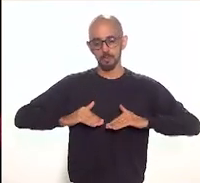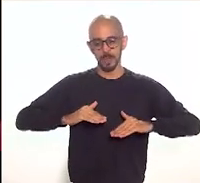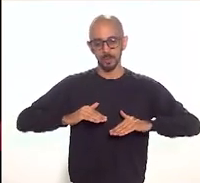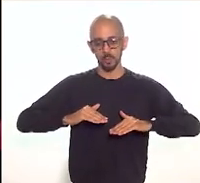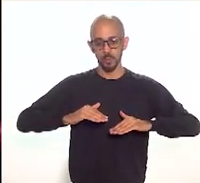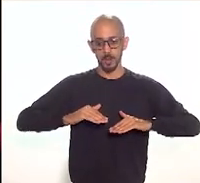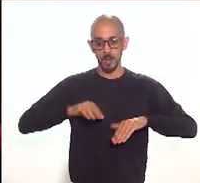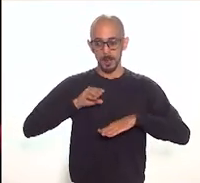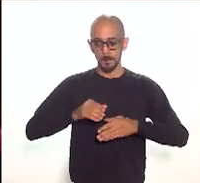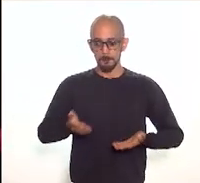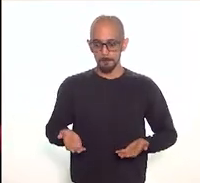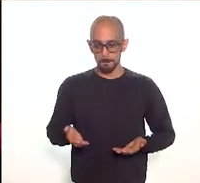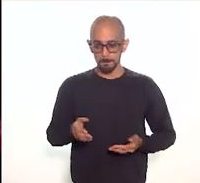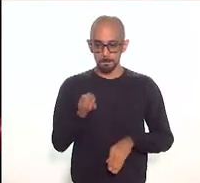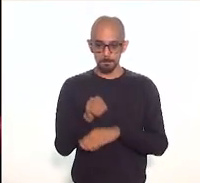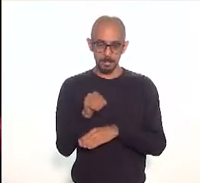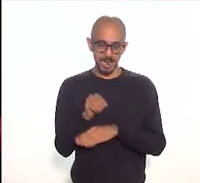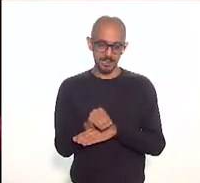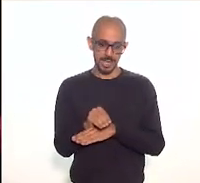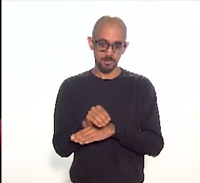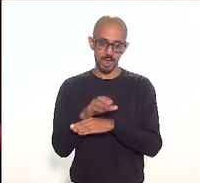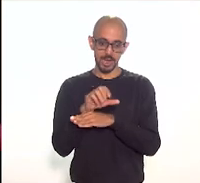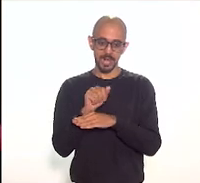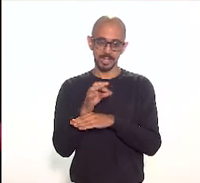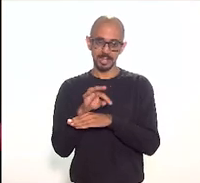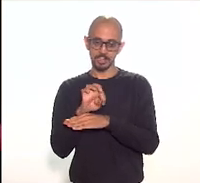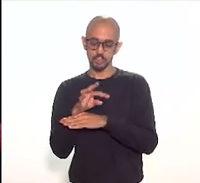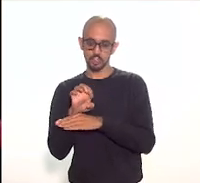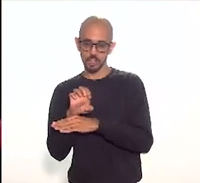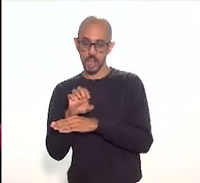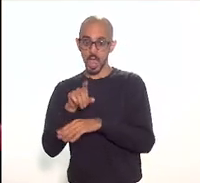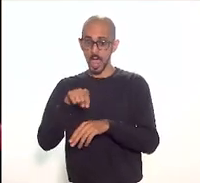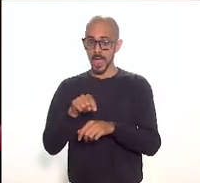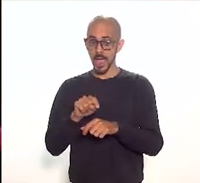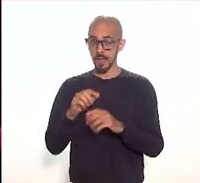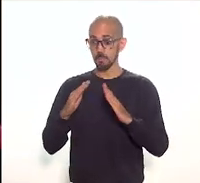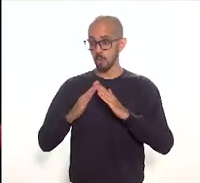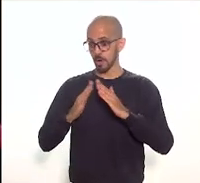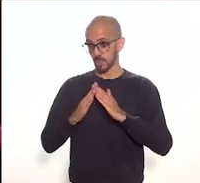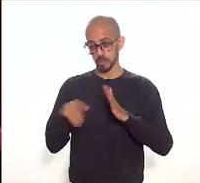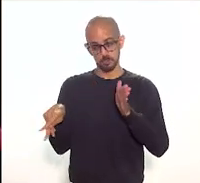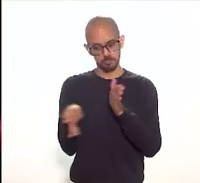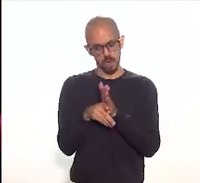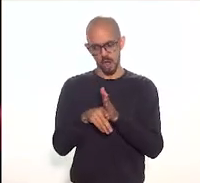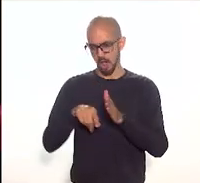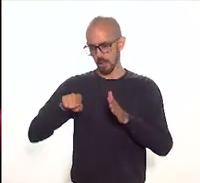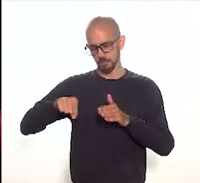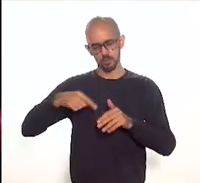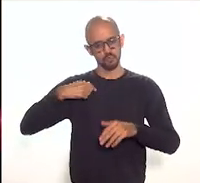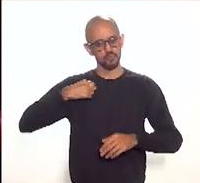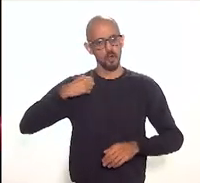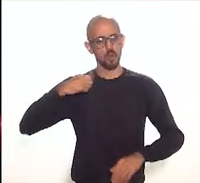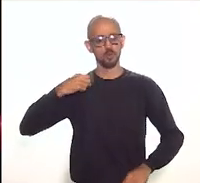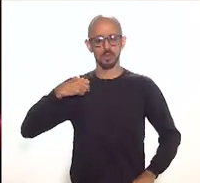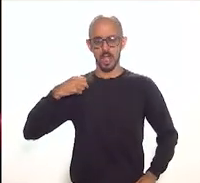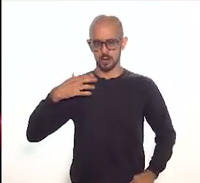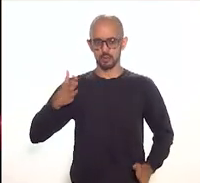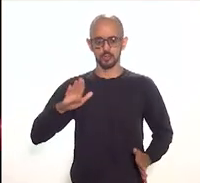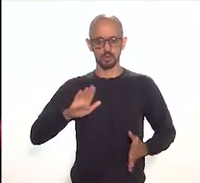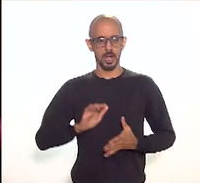que é um movimento de voluntários de moradores e simpatizantes do bairro nós